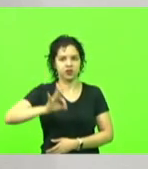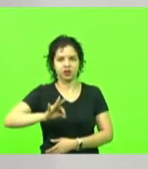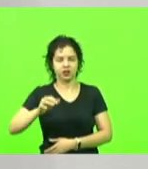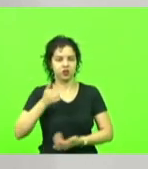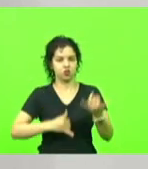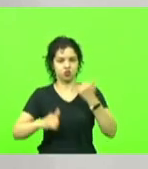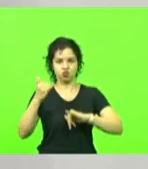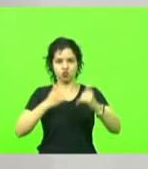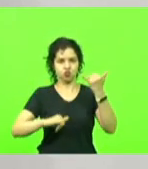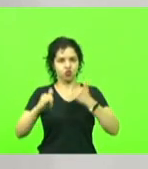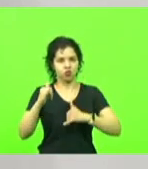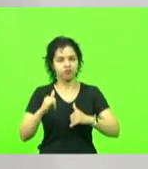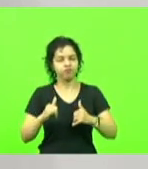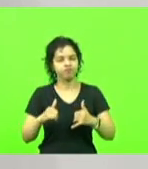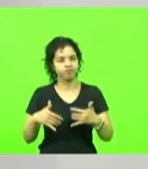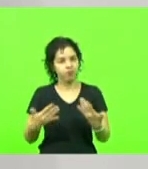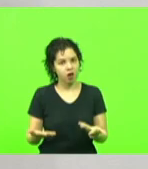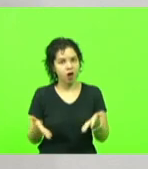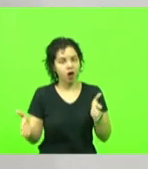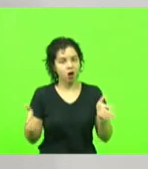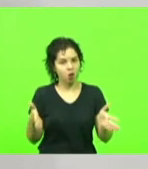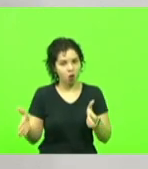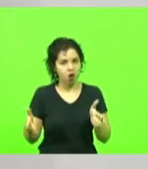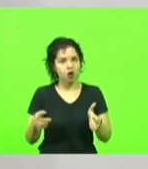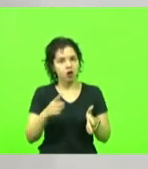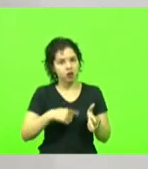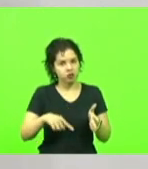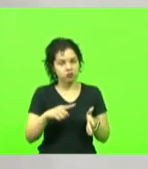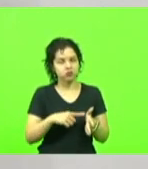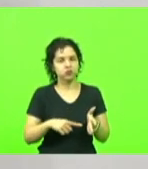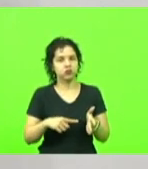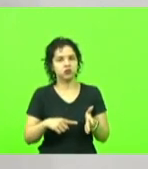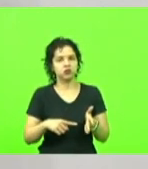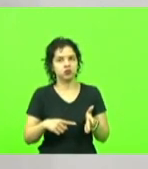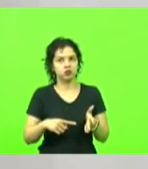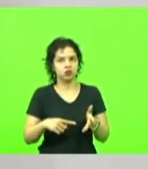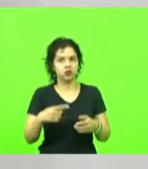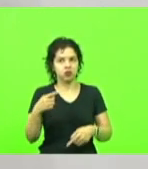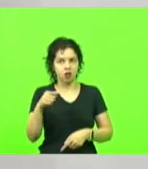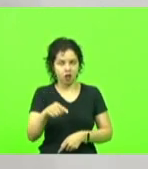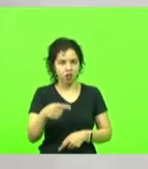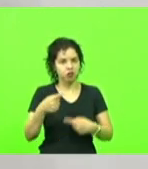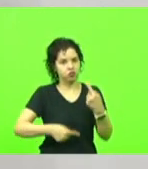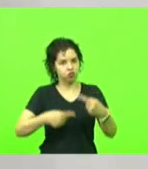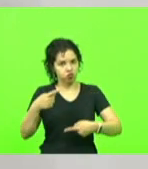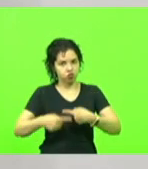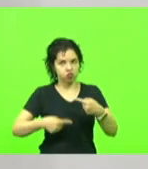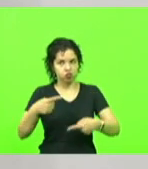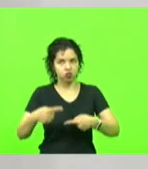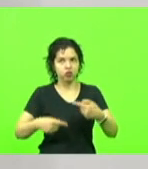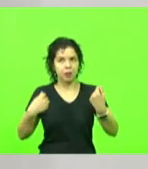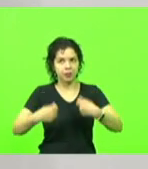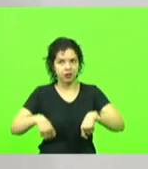e, nesse momento, a gente está com essa matéria aqui para ser apreciada e votada.